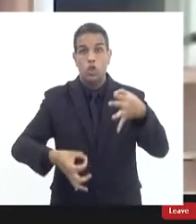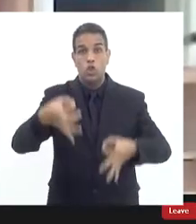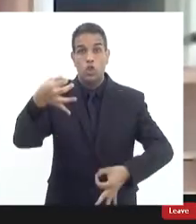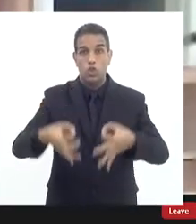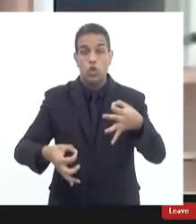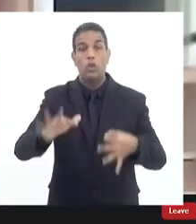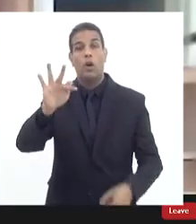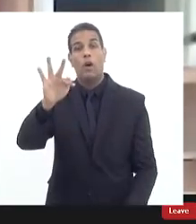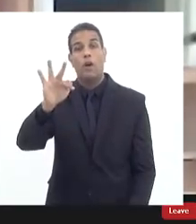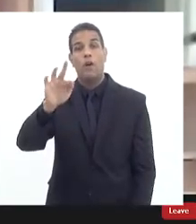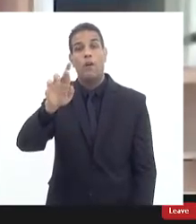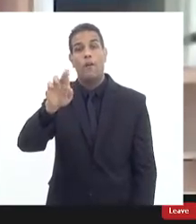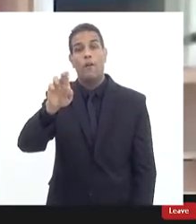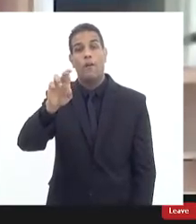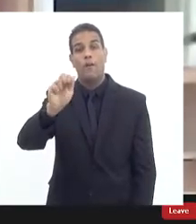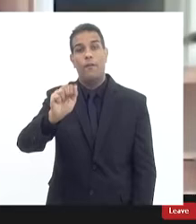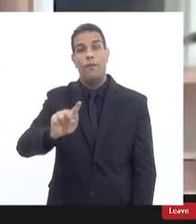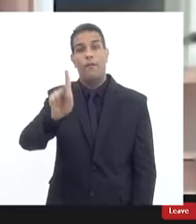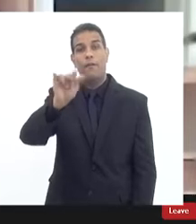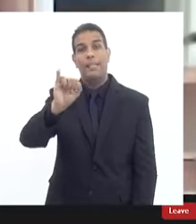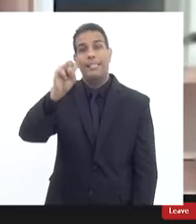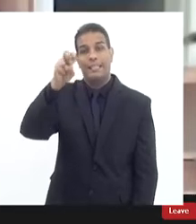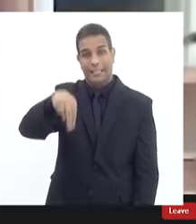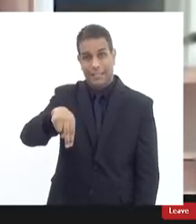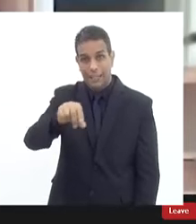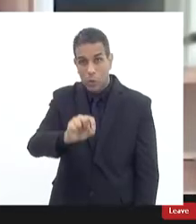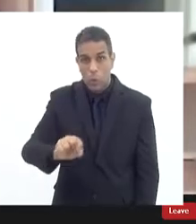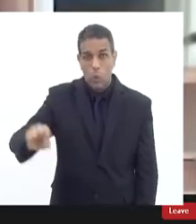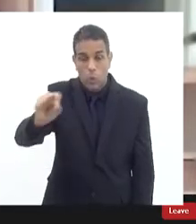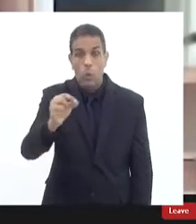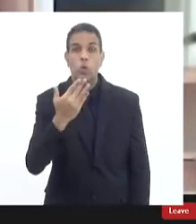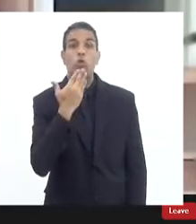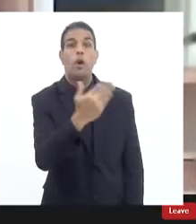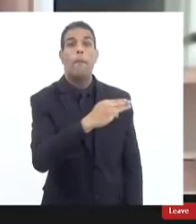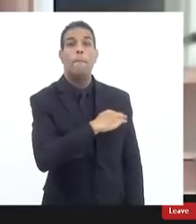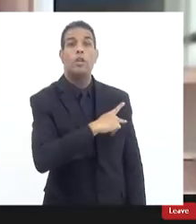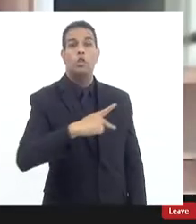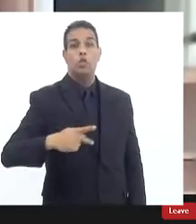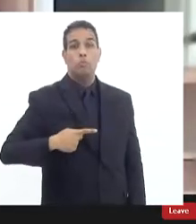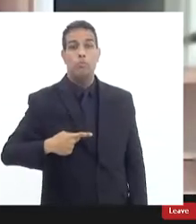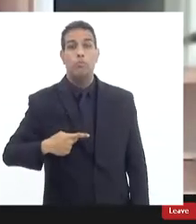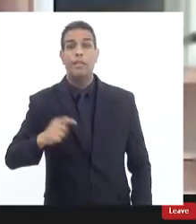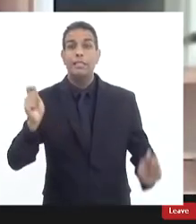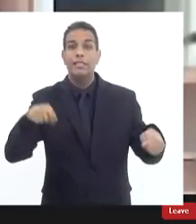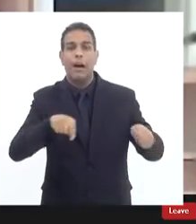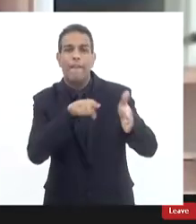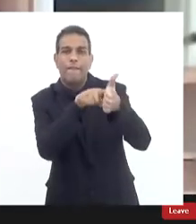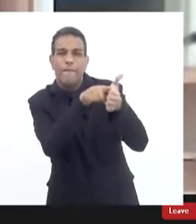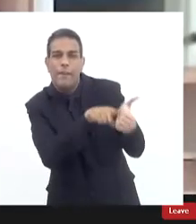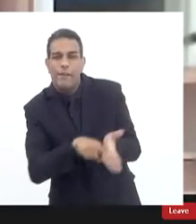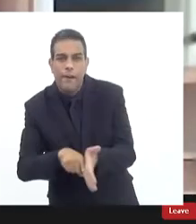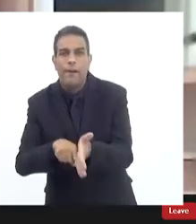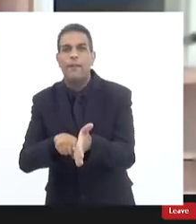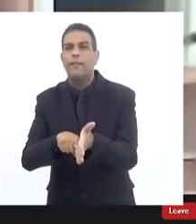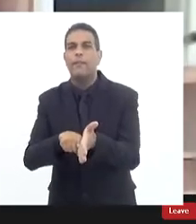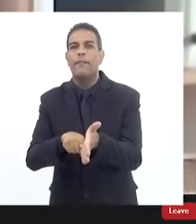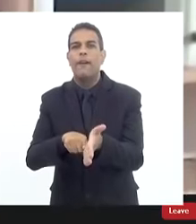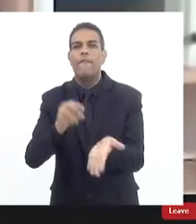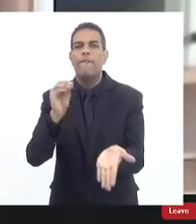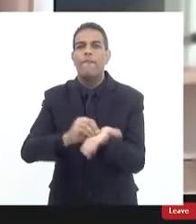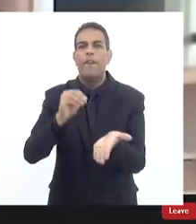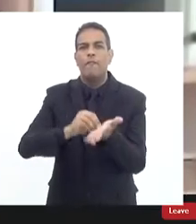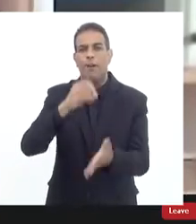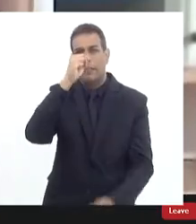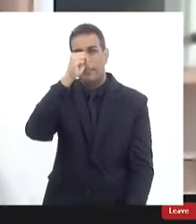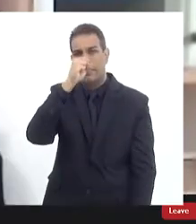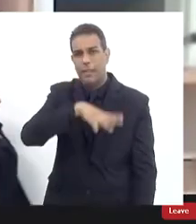esclarecia que caberia ao ministério público federal investigar eventual desobediência aos